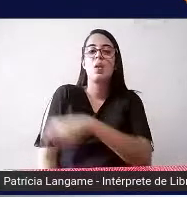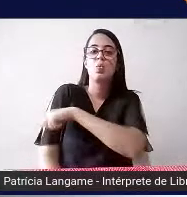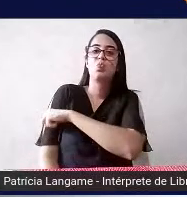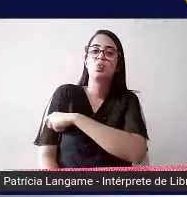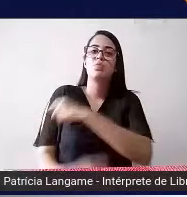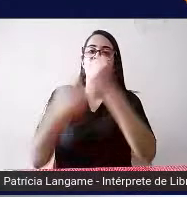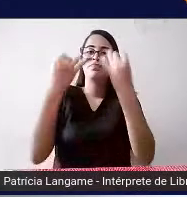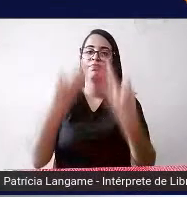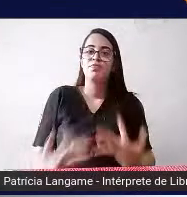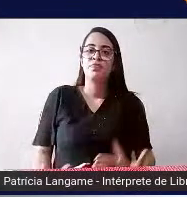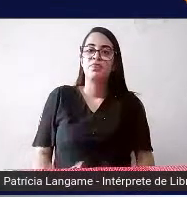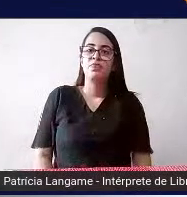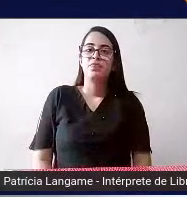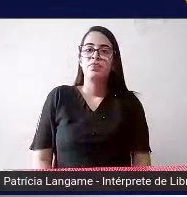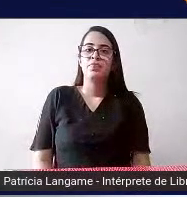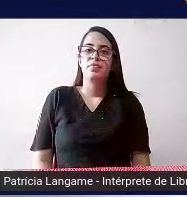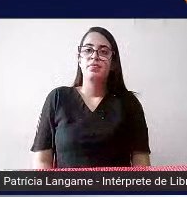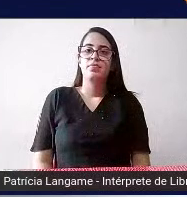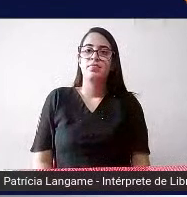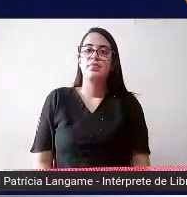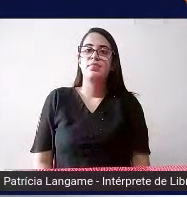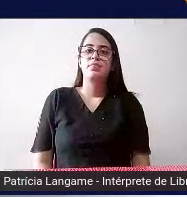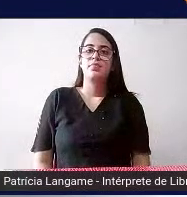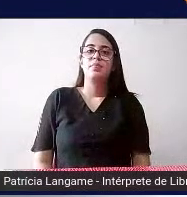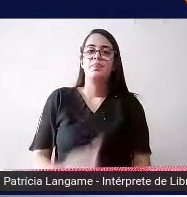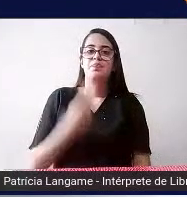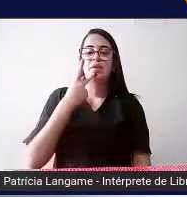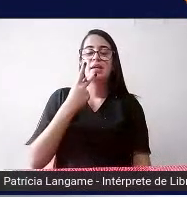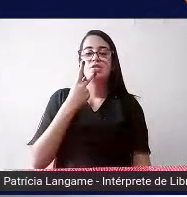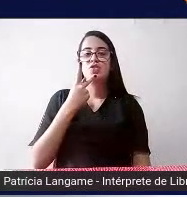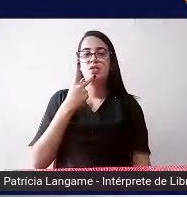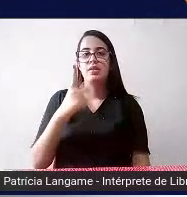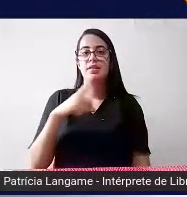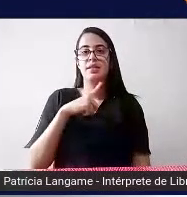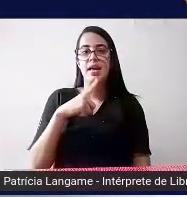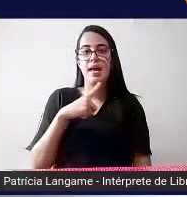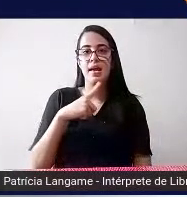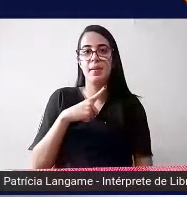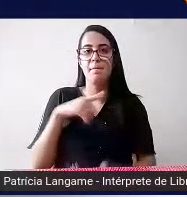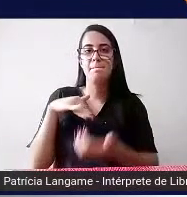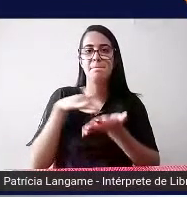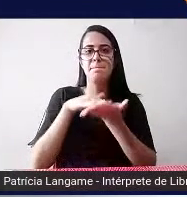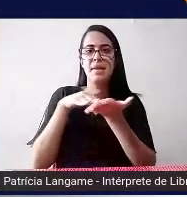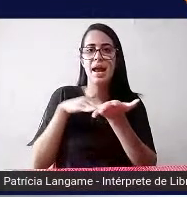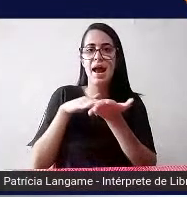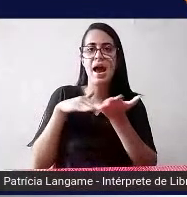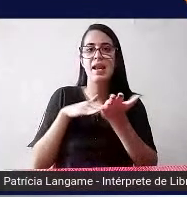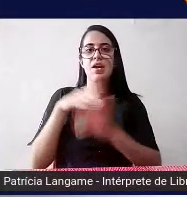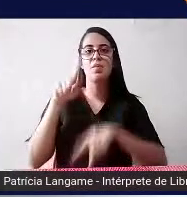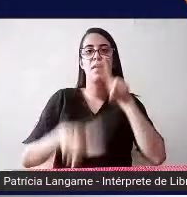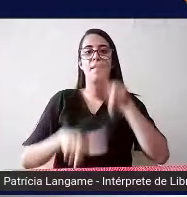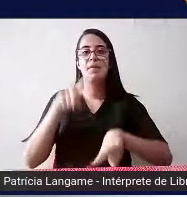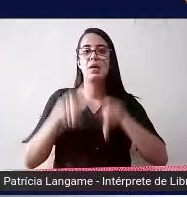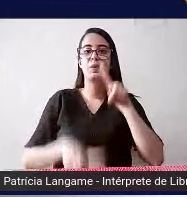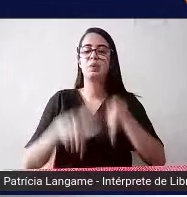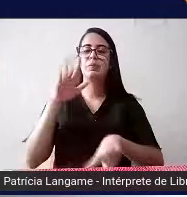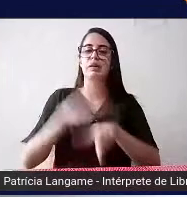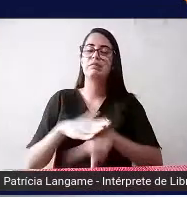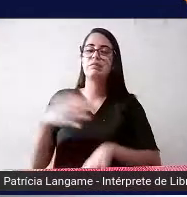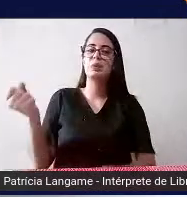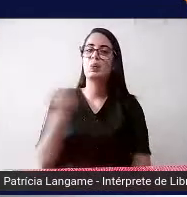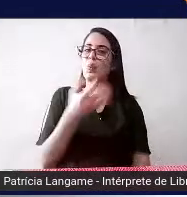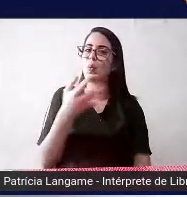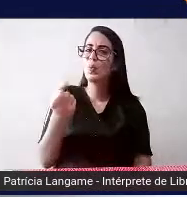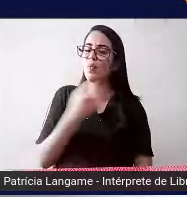no meio em parte superior do meio a gente tem uma linha Braille que é um equipamento muito mais moderno que ele